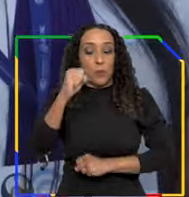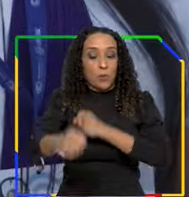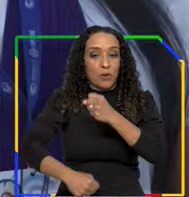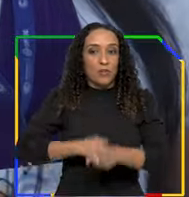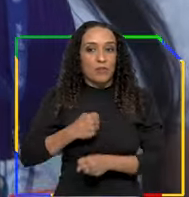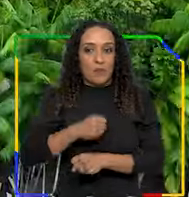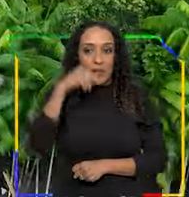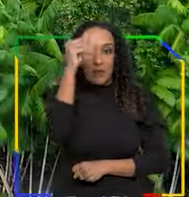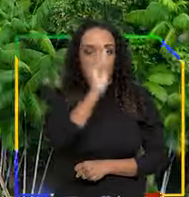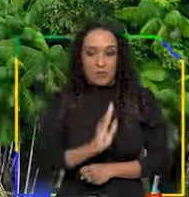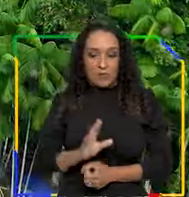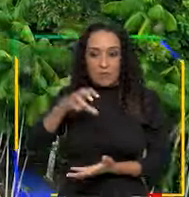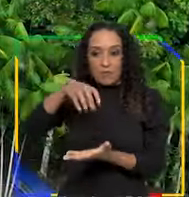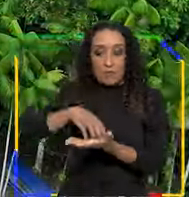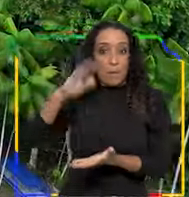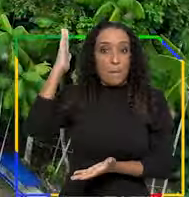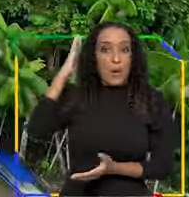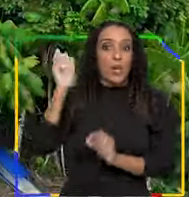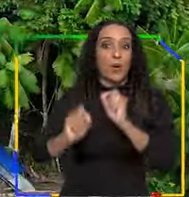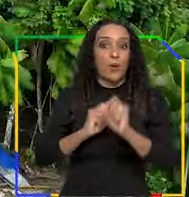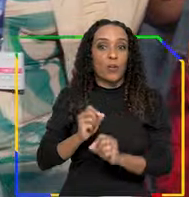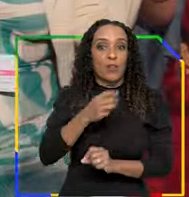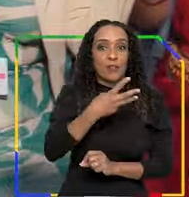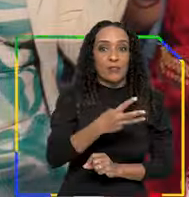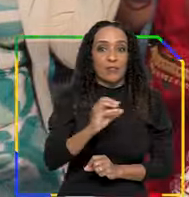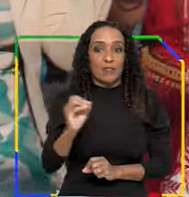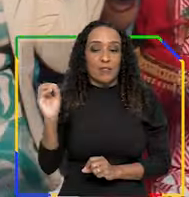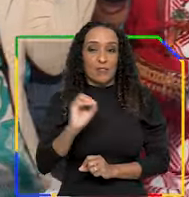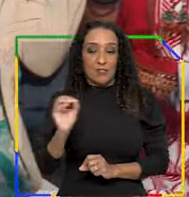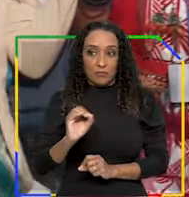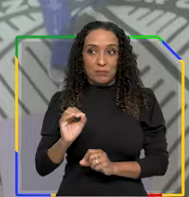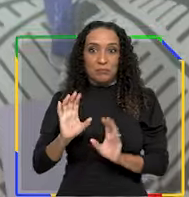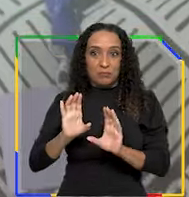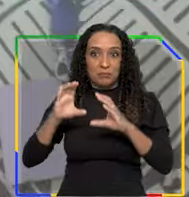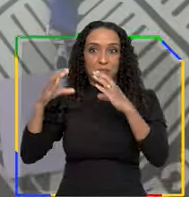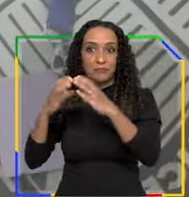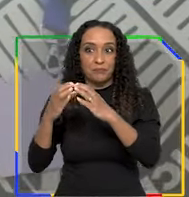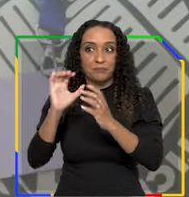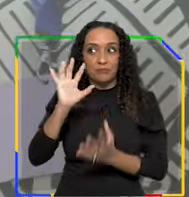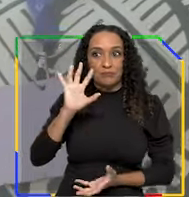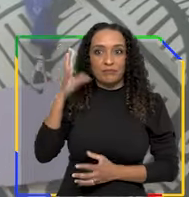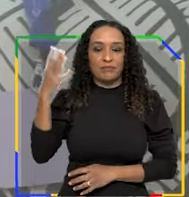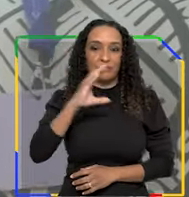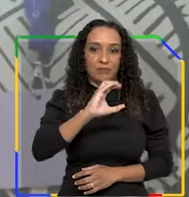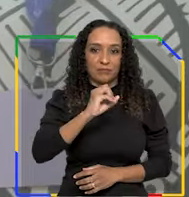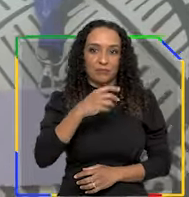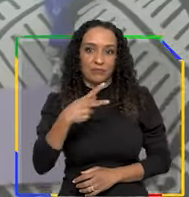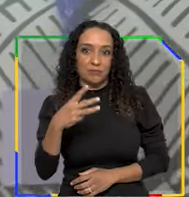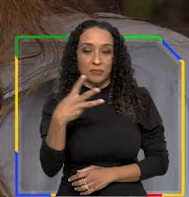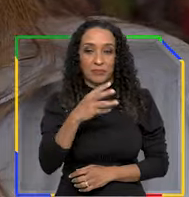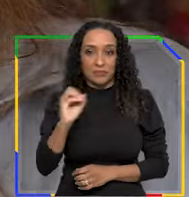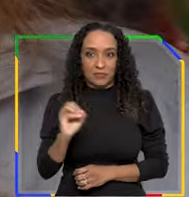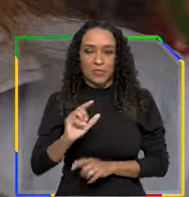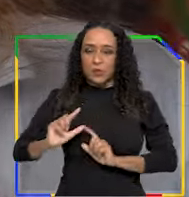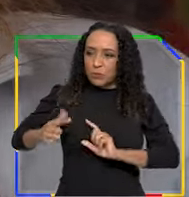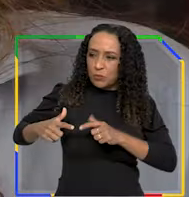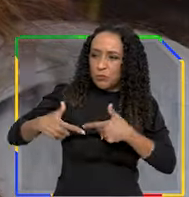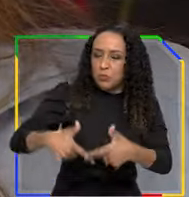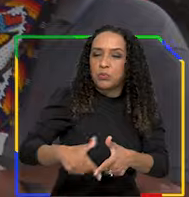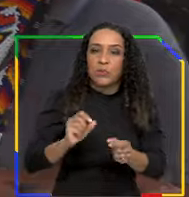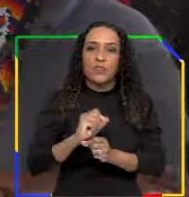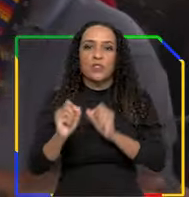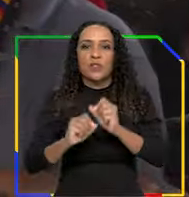No ano que vem, o Brasil sediará em Belém do Pará a 30ª Conferência Mundial do Clima, a COP30. Estamos